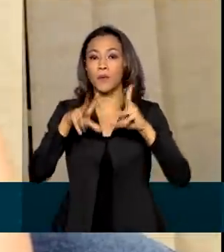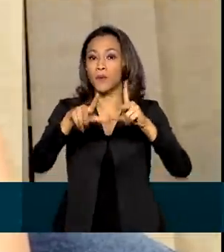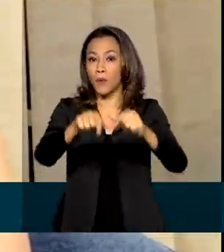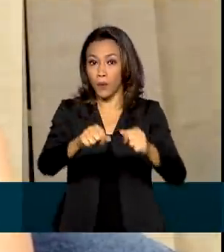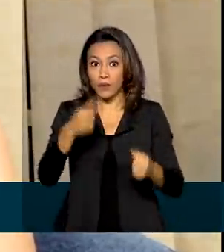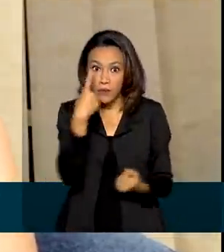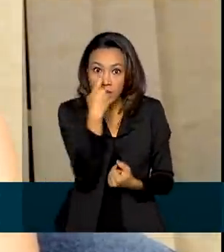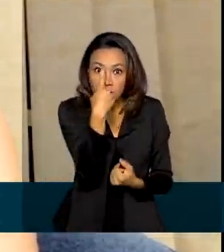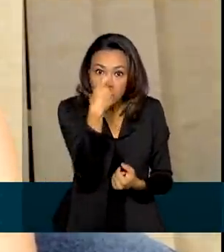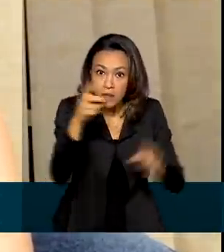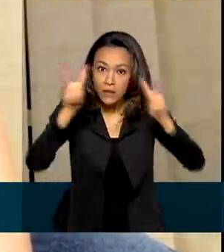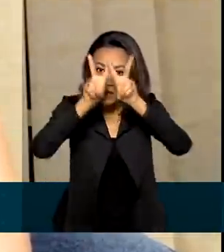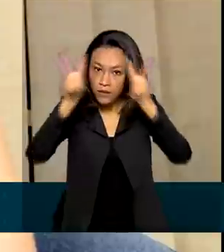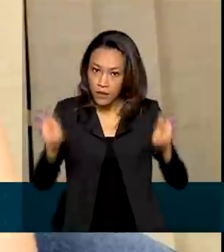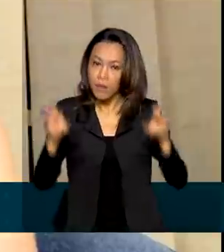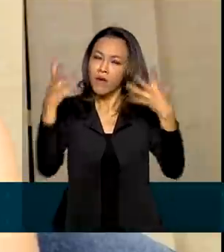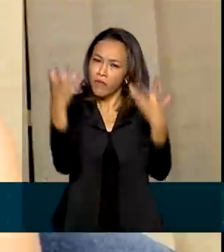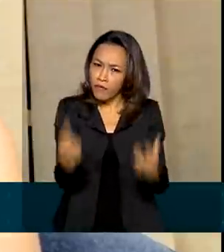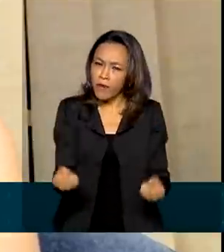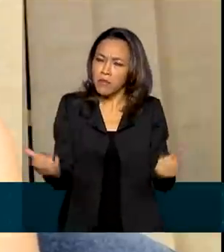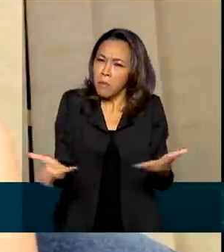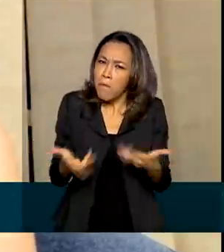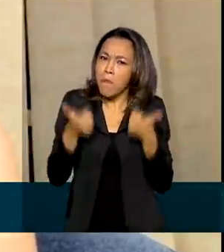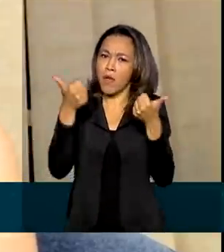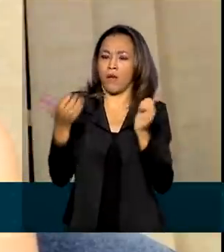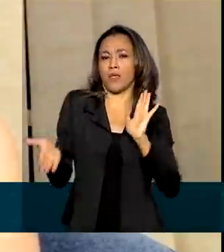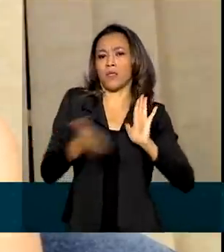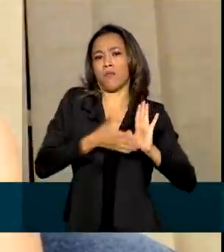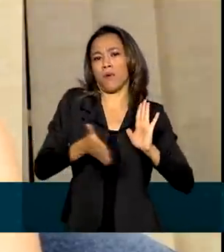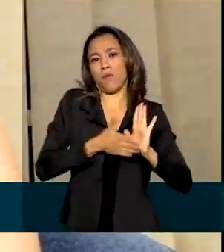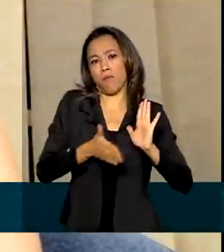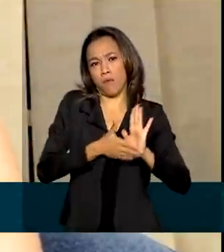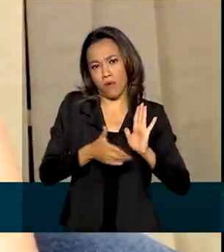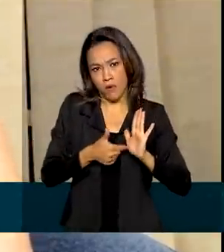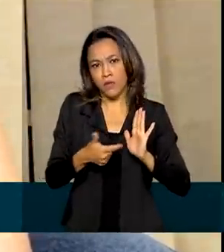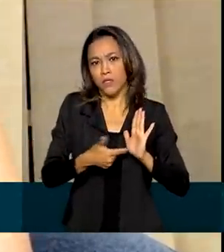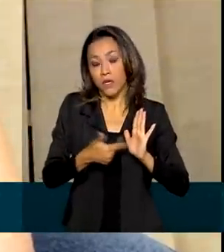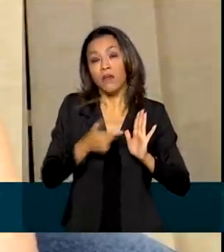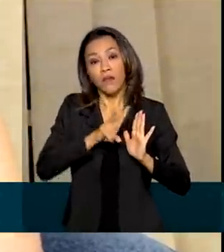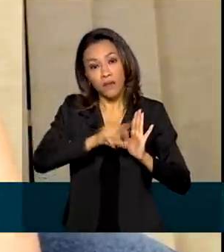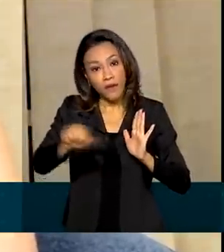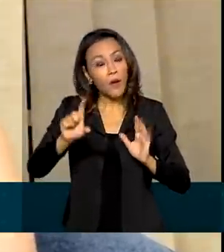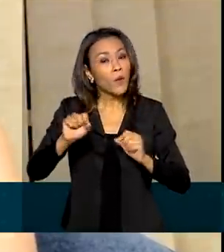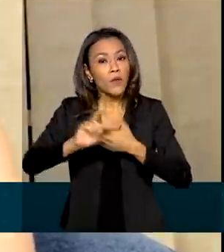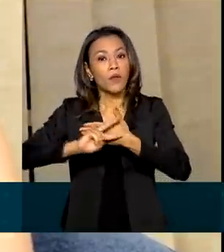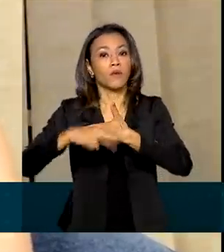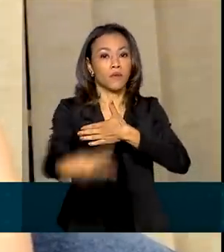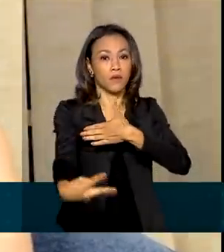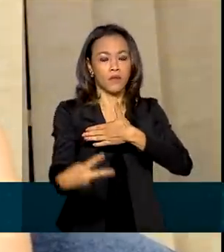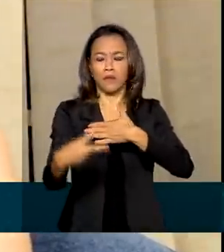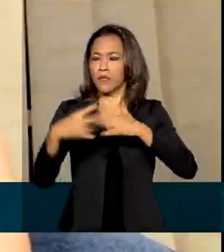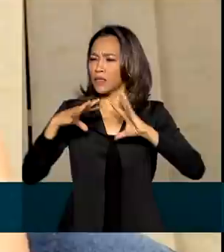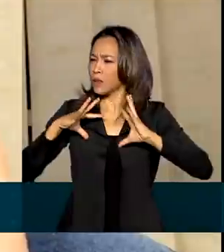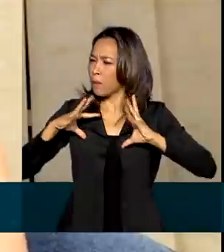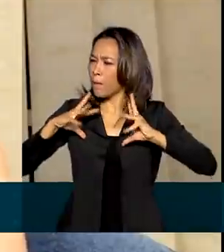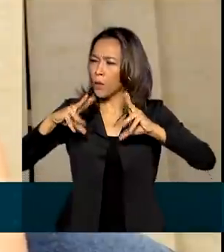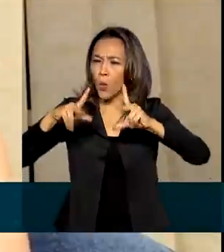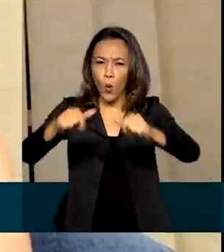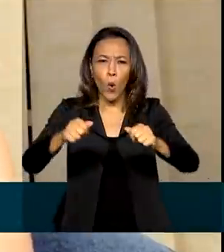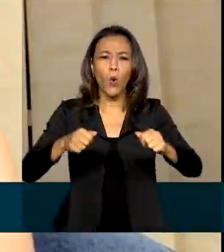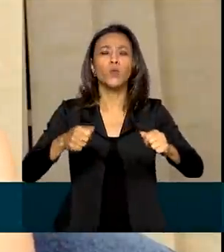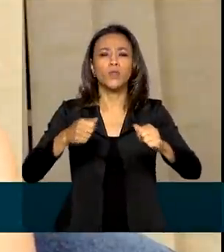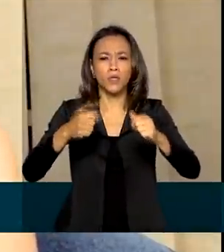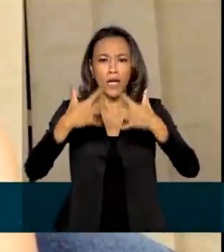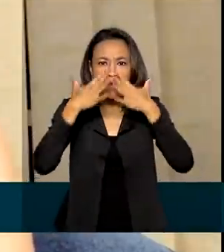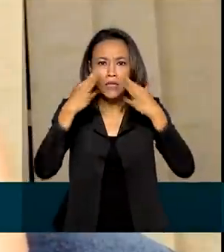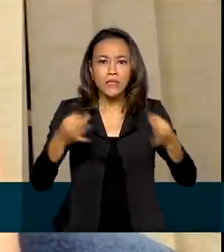tema, que nós vamos amadurecer essa proposta diminuta, que deve refletir todas as necessidades dos nossos